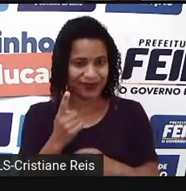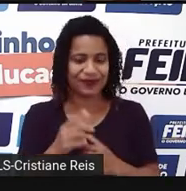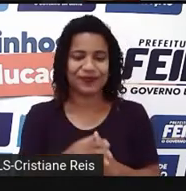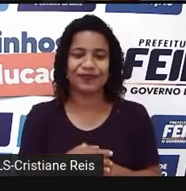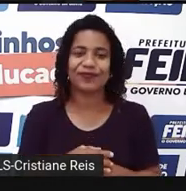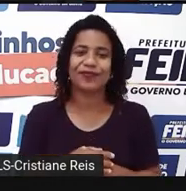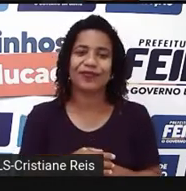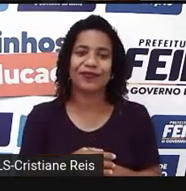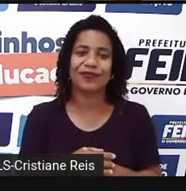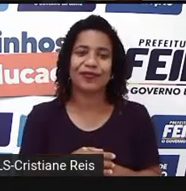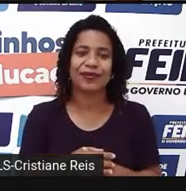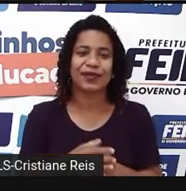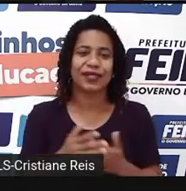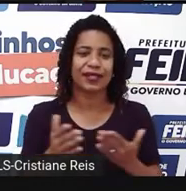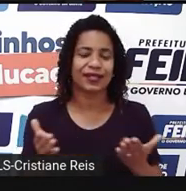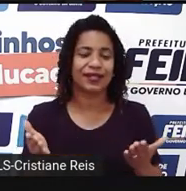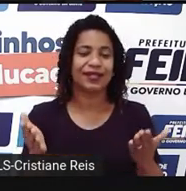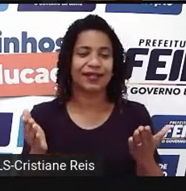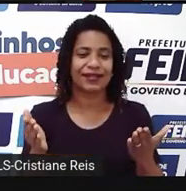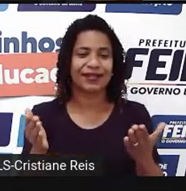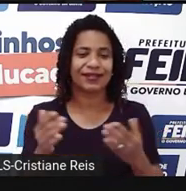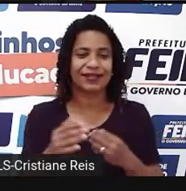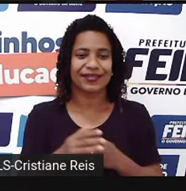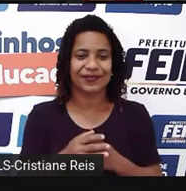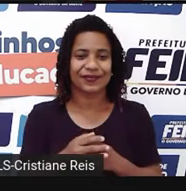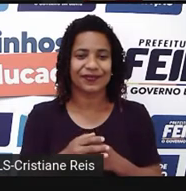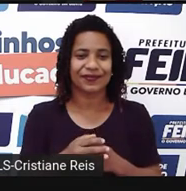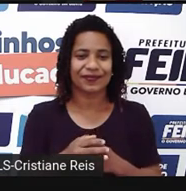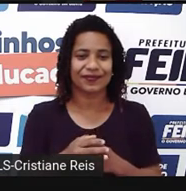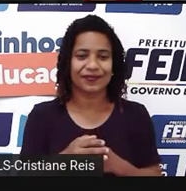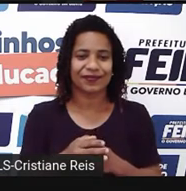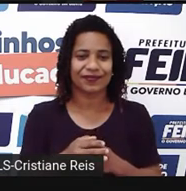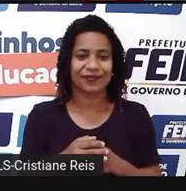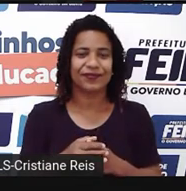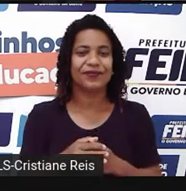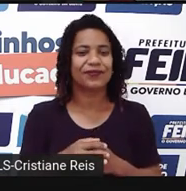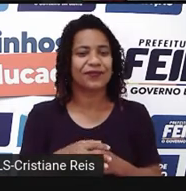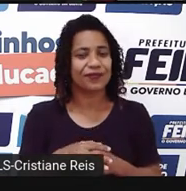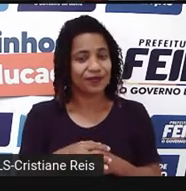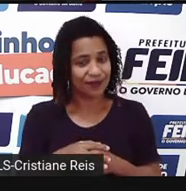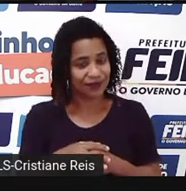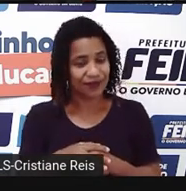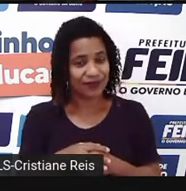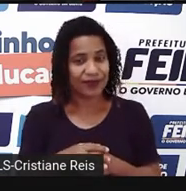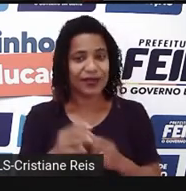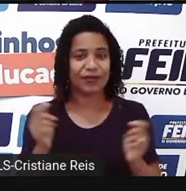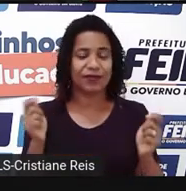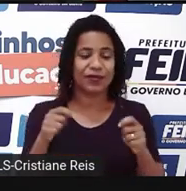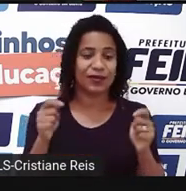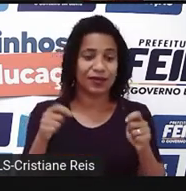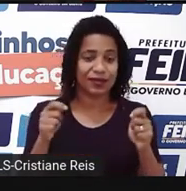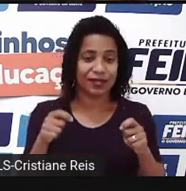you can use well to make prediction about the future to. Então, nós podemos usar o well